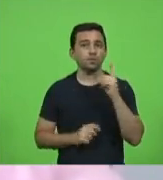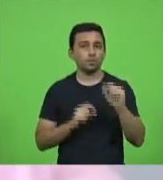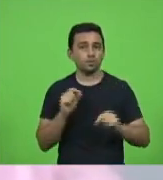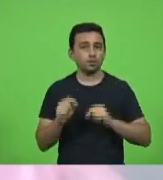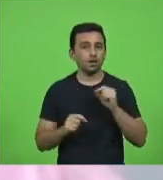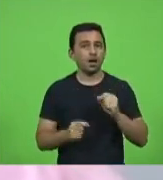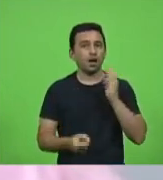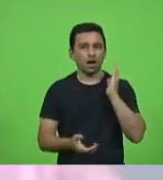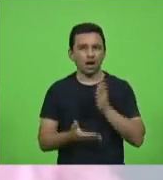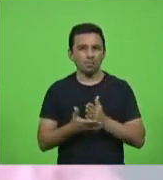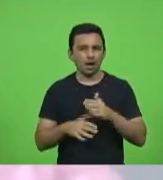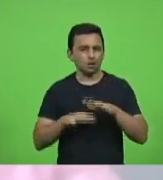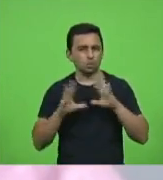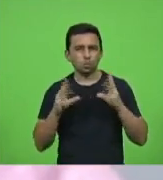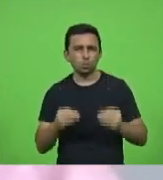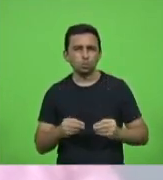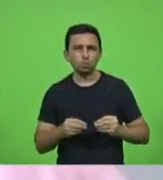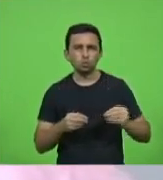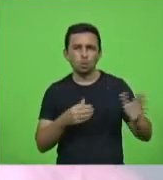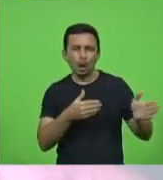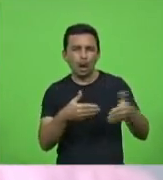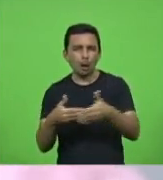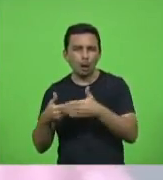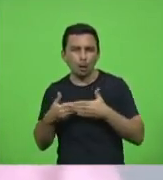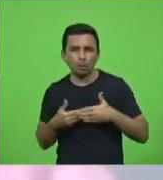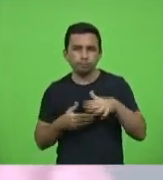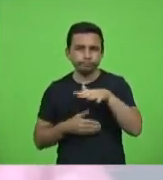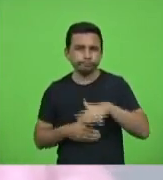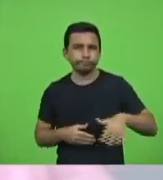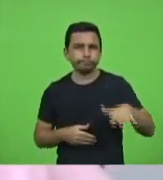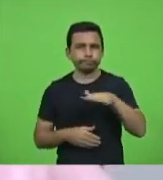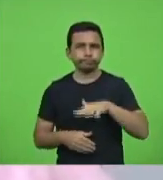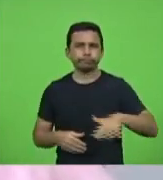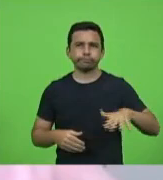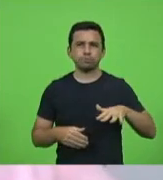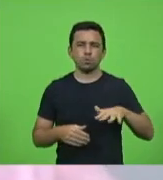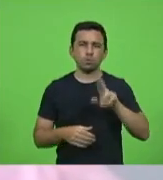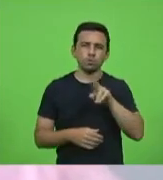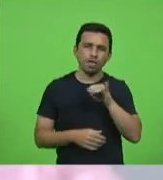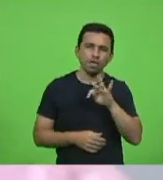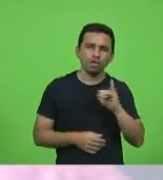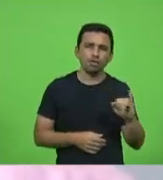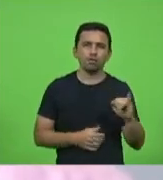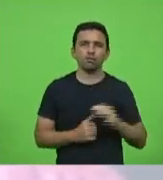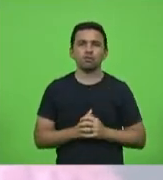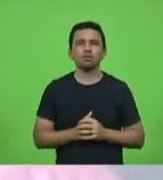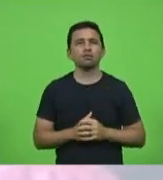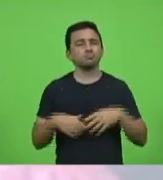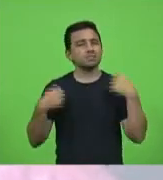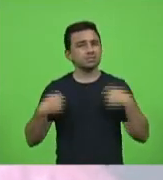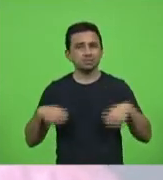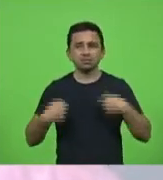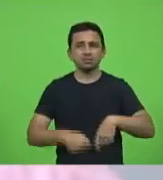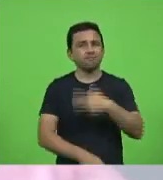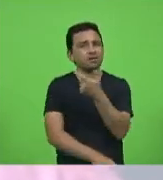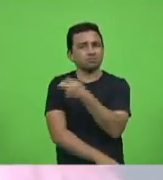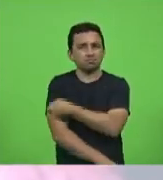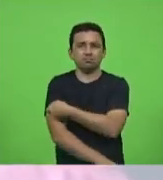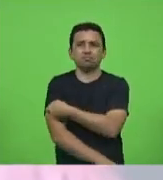acabar com o lockdown, para acabar com o UTI, tem que ter vacina,